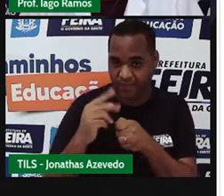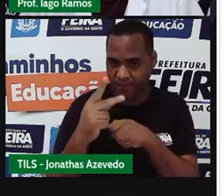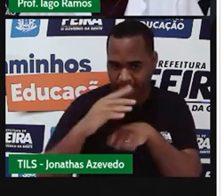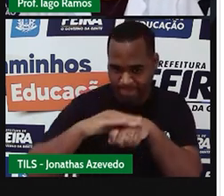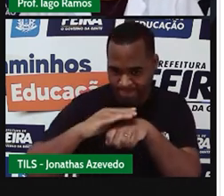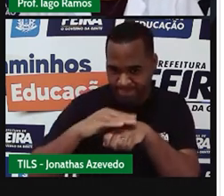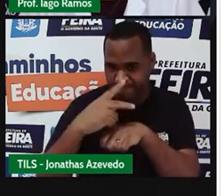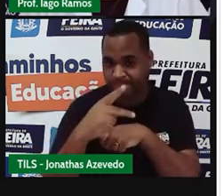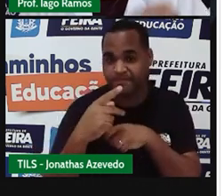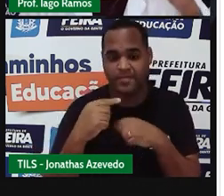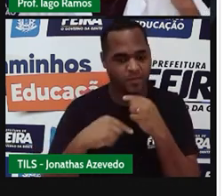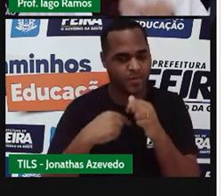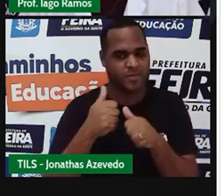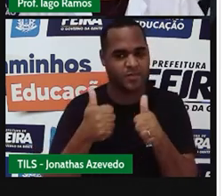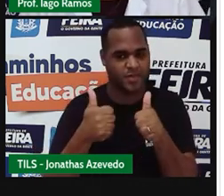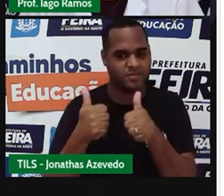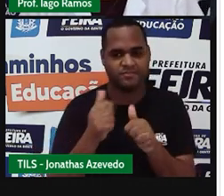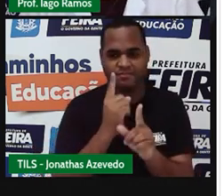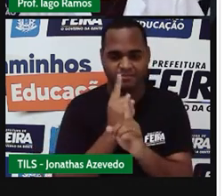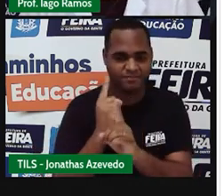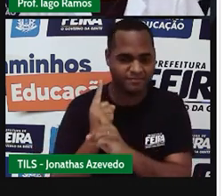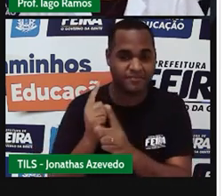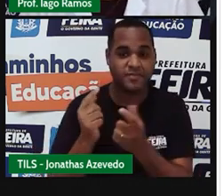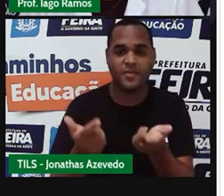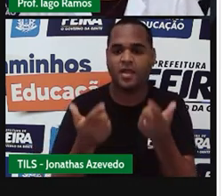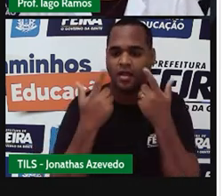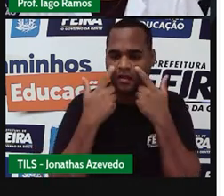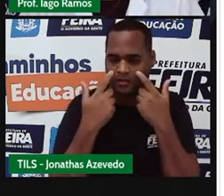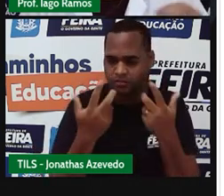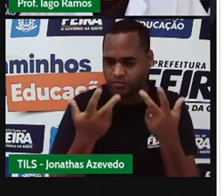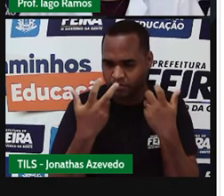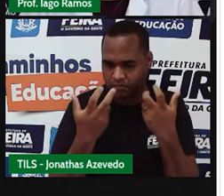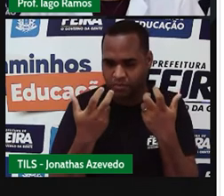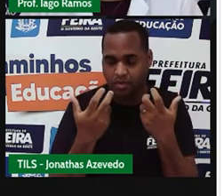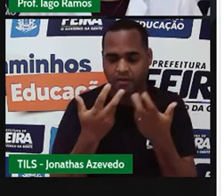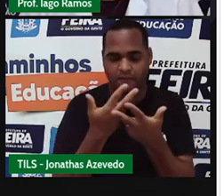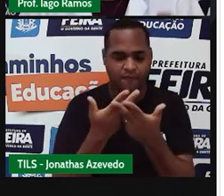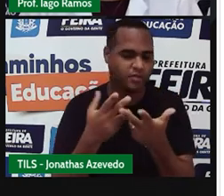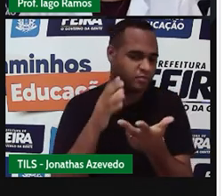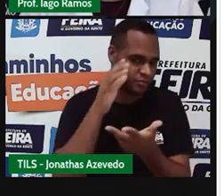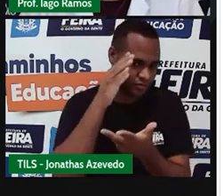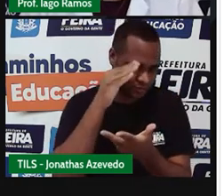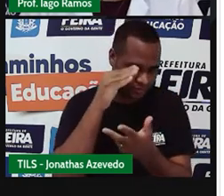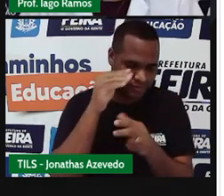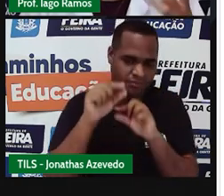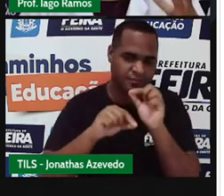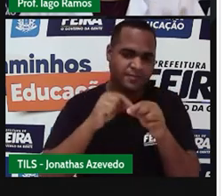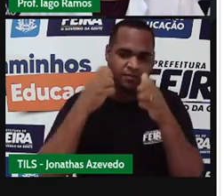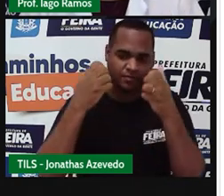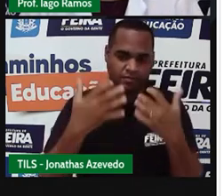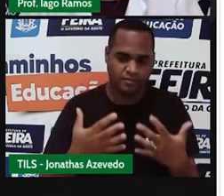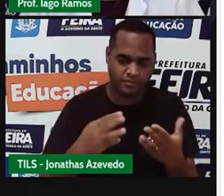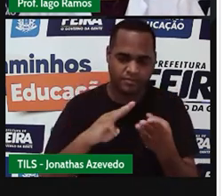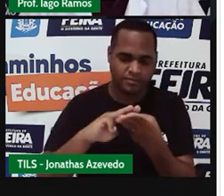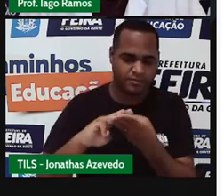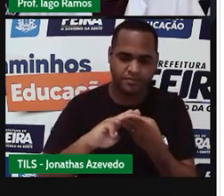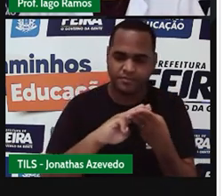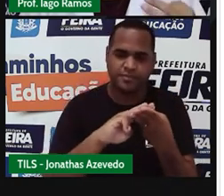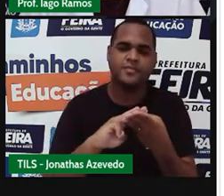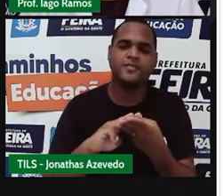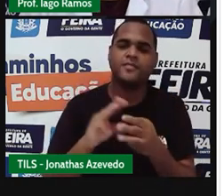Que bacana, né? Então, veja que essas coisinhas, né, essas curiosidades, fazem com que a matemática seja uma coisa